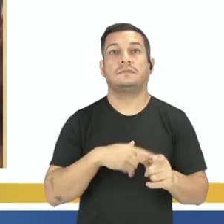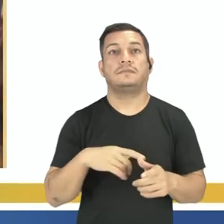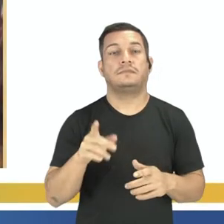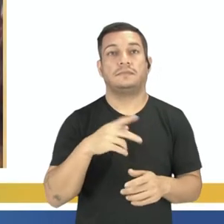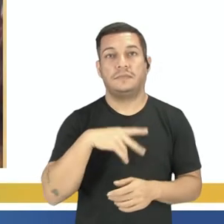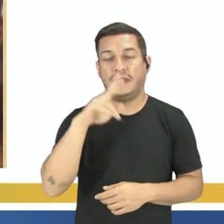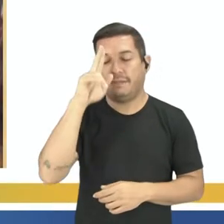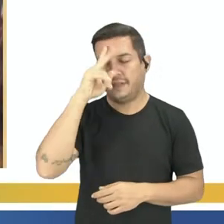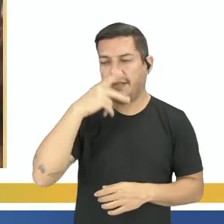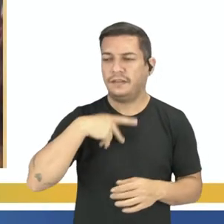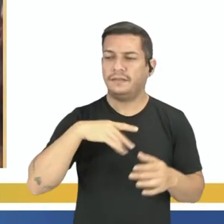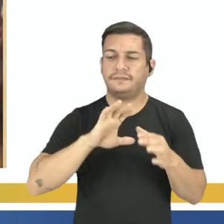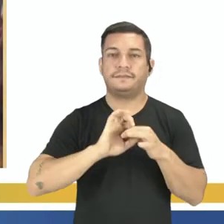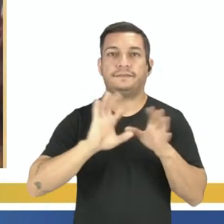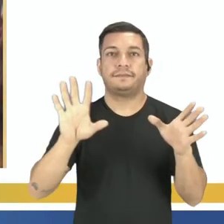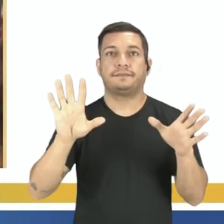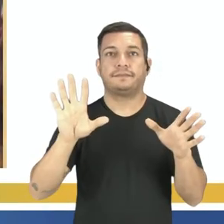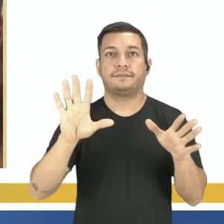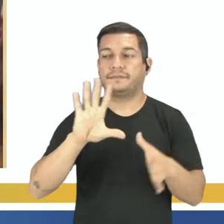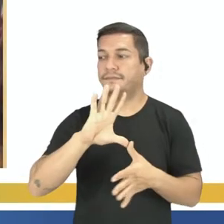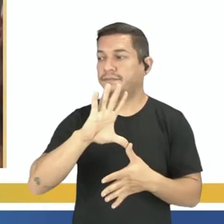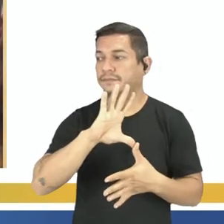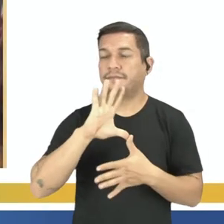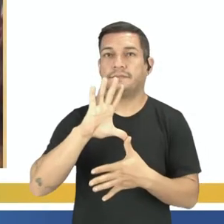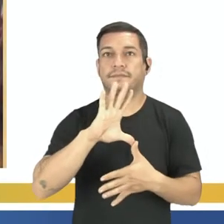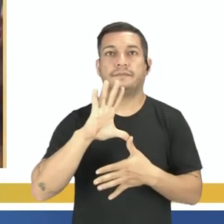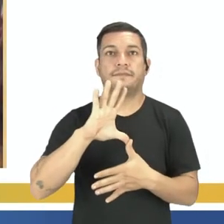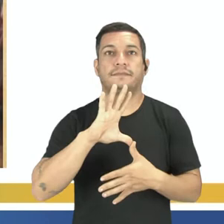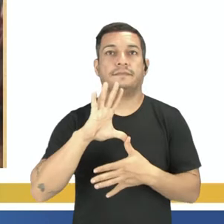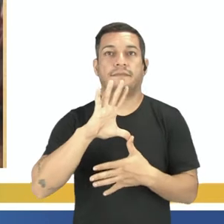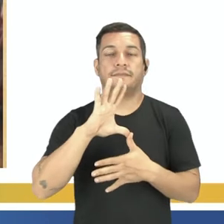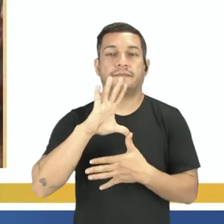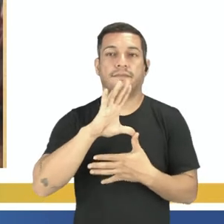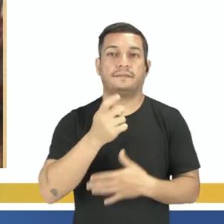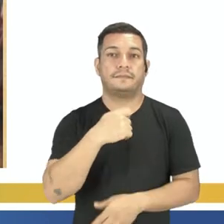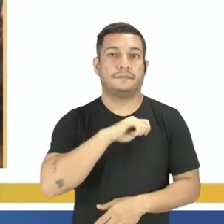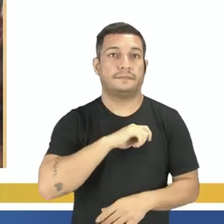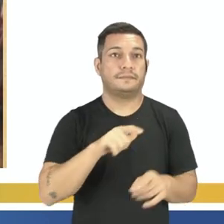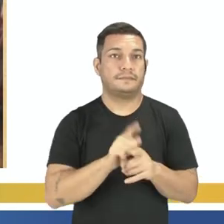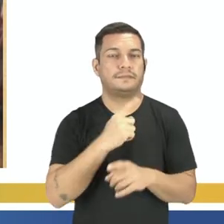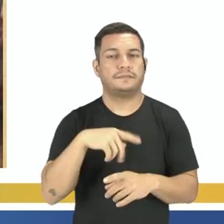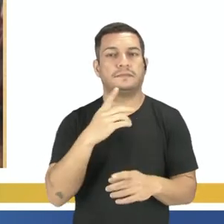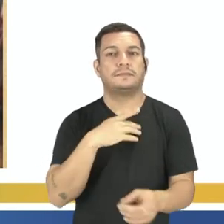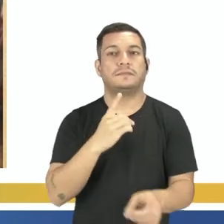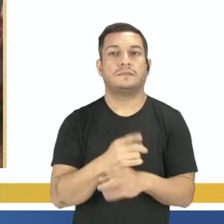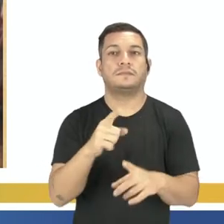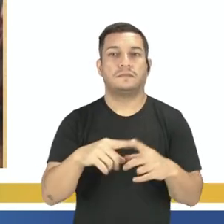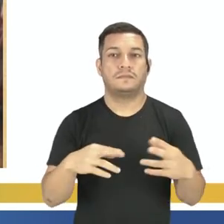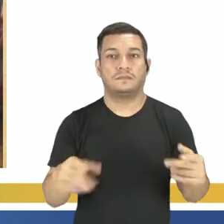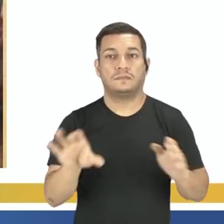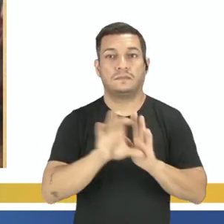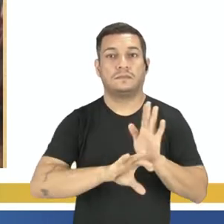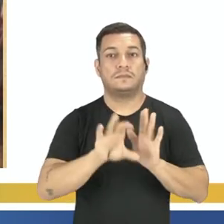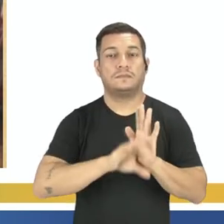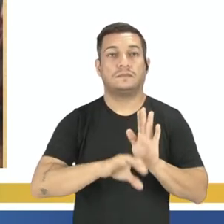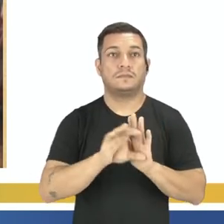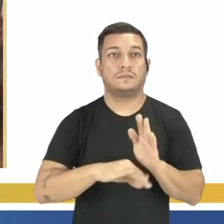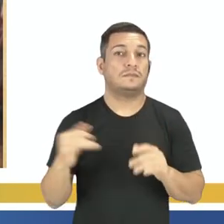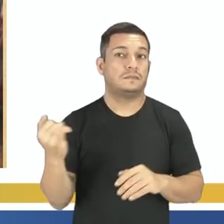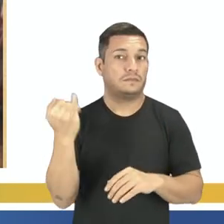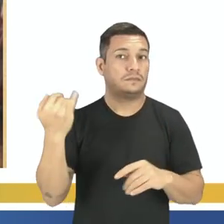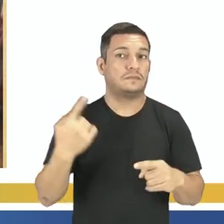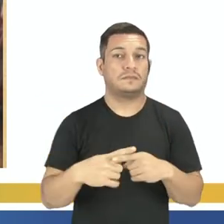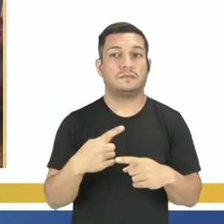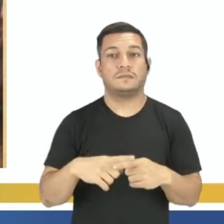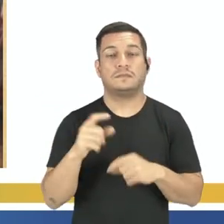América Espanhola, você pode estar encontrando no seu material, ele sempre no material em casa você encontra esse tipo de conteúdo, é um conteúdo muito importante